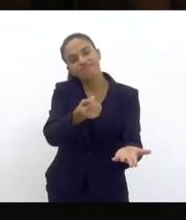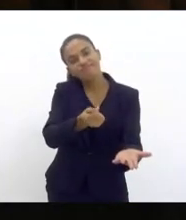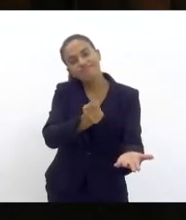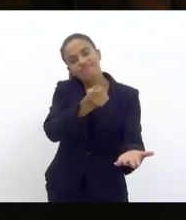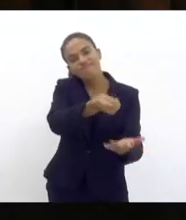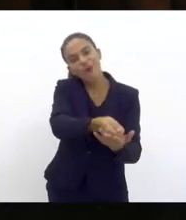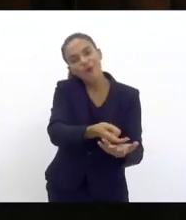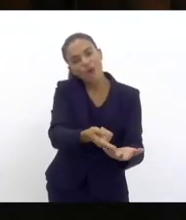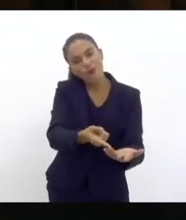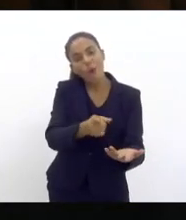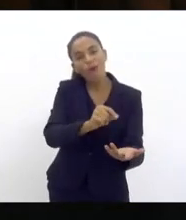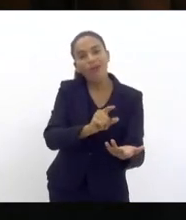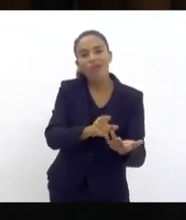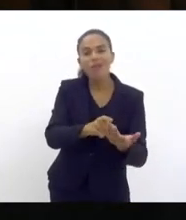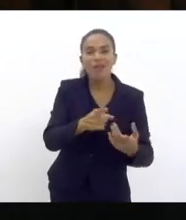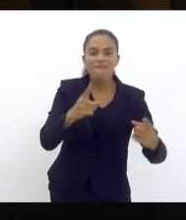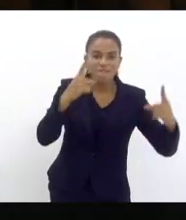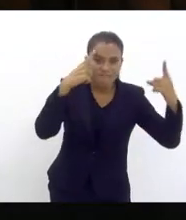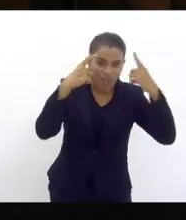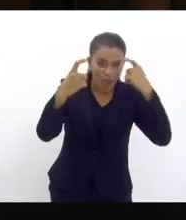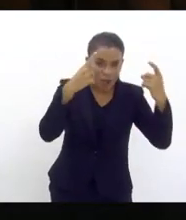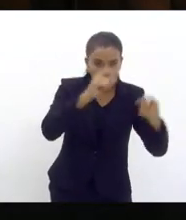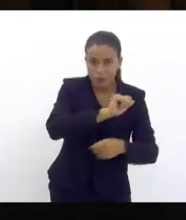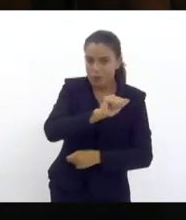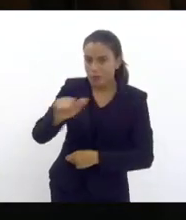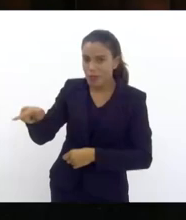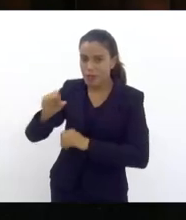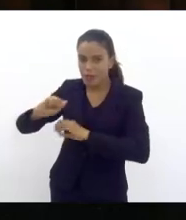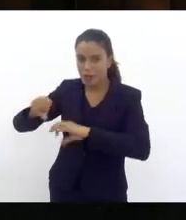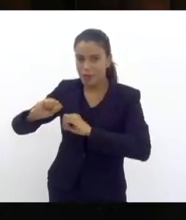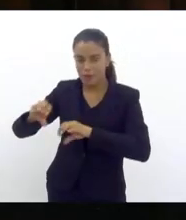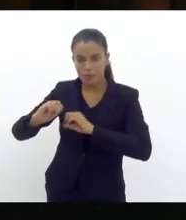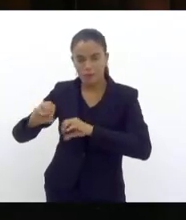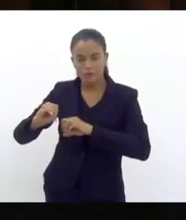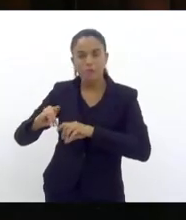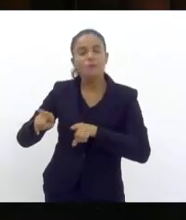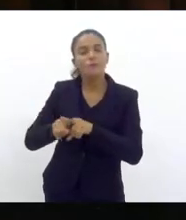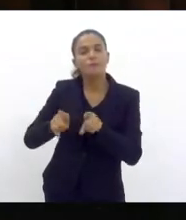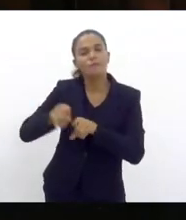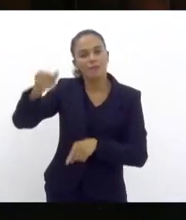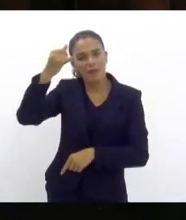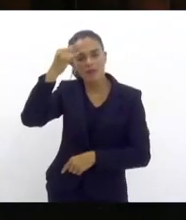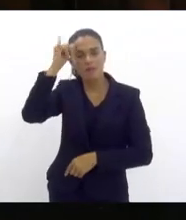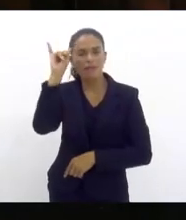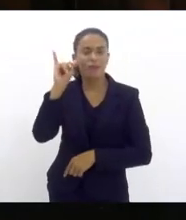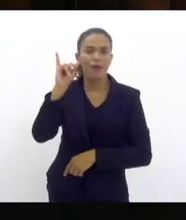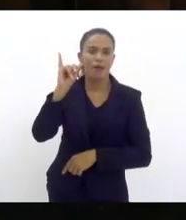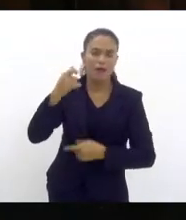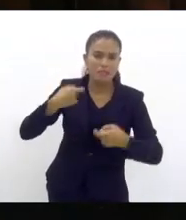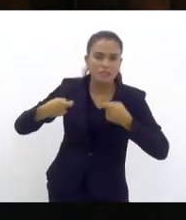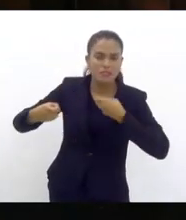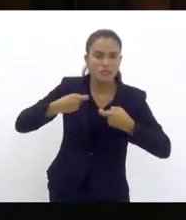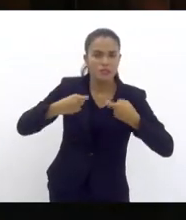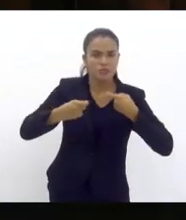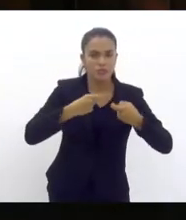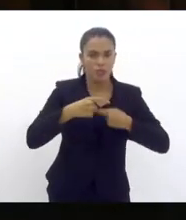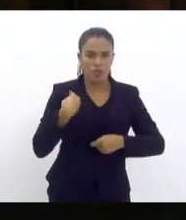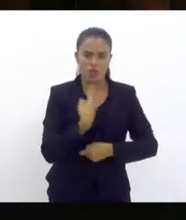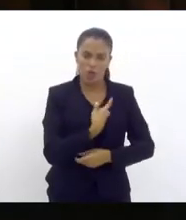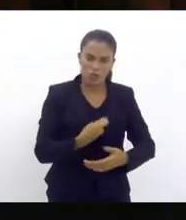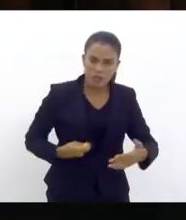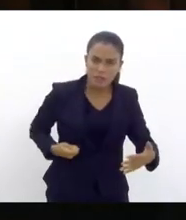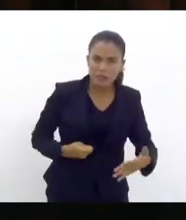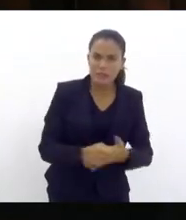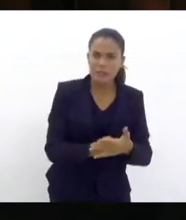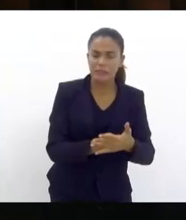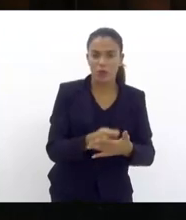inteligência, na informação e na prevenção de tiroteios. É isso que nós exigimos